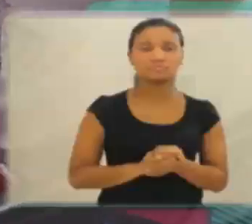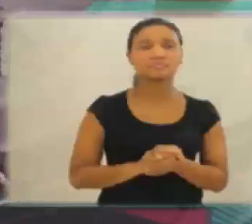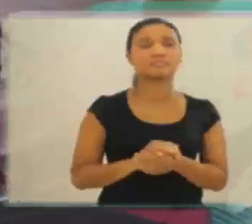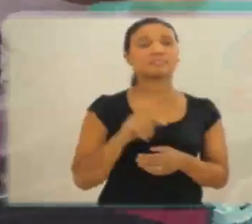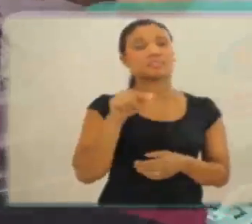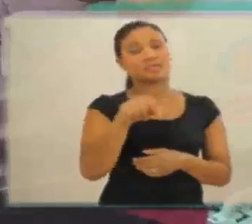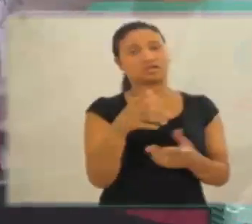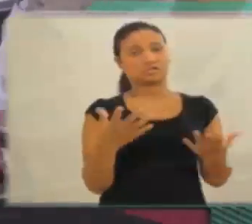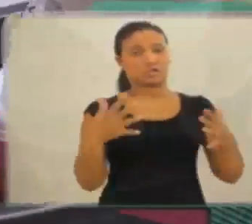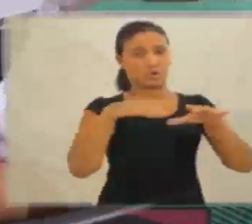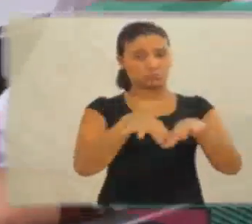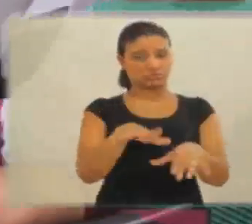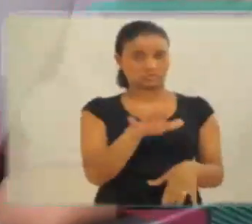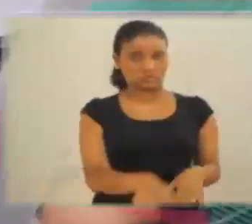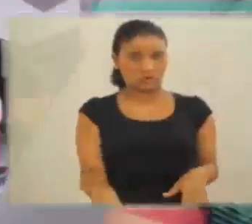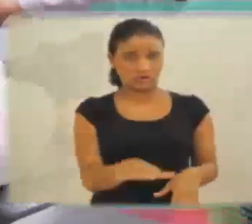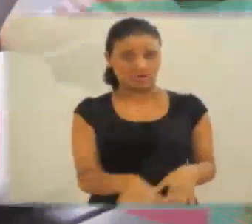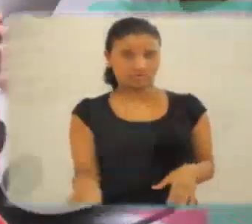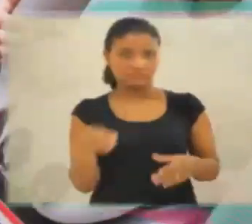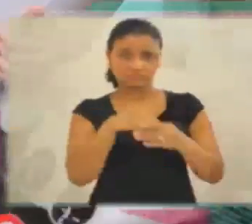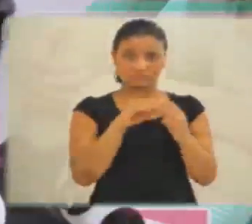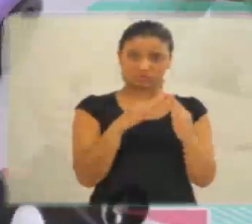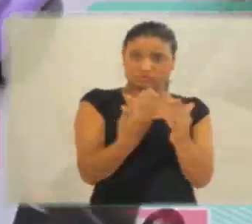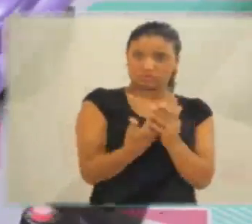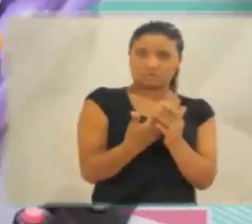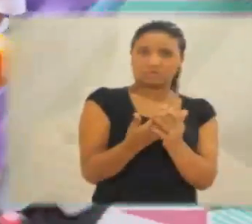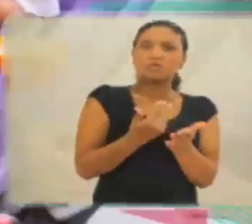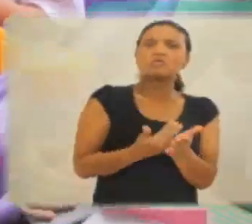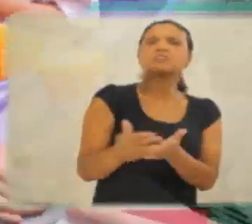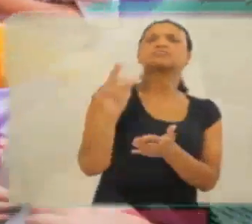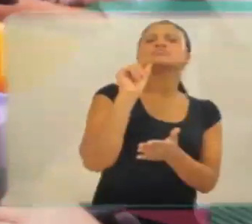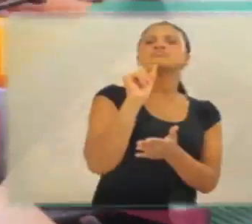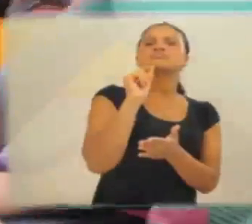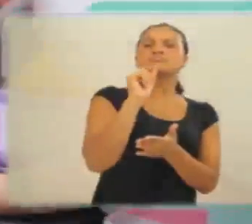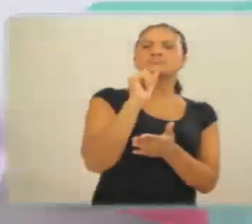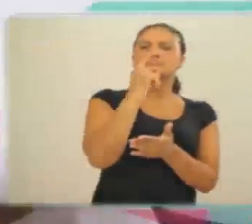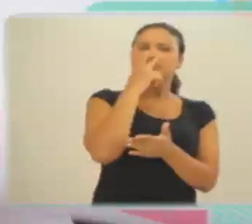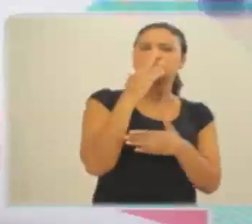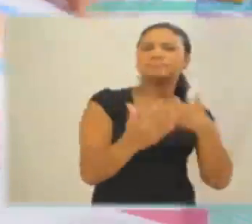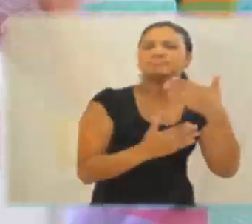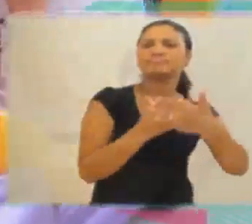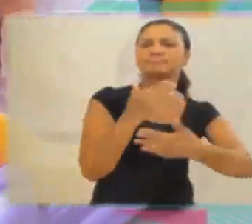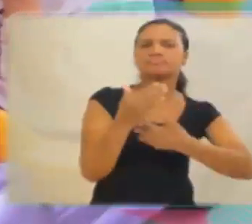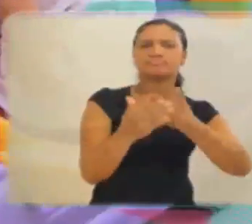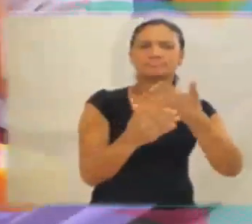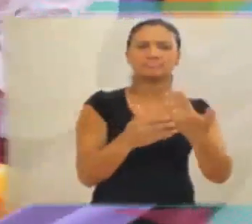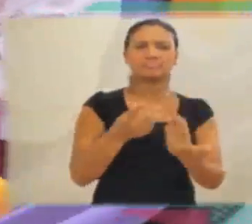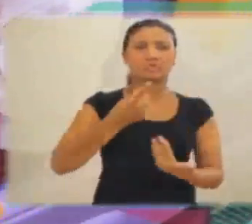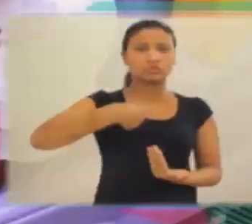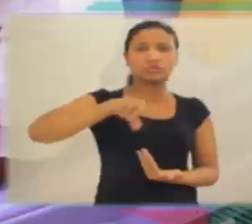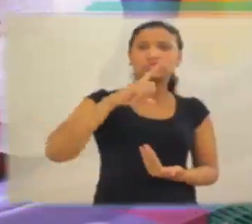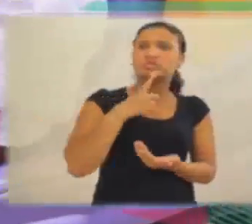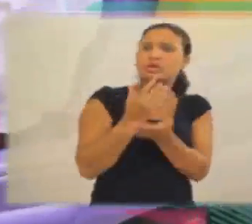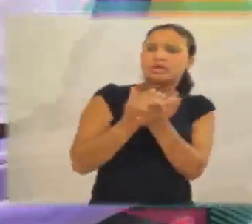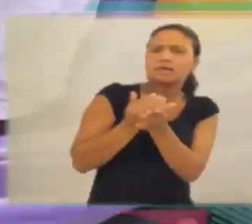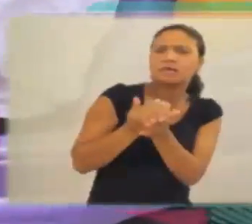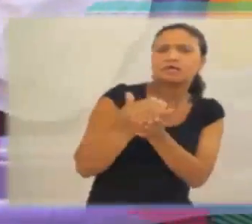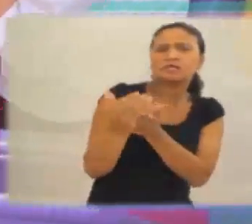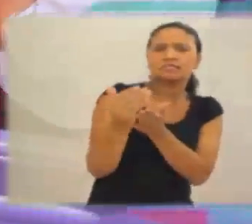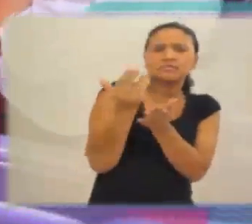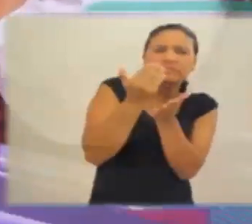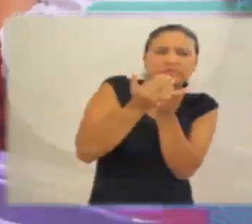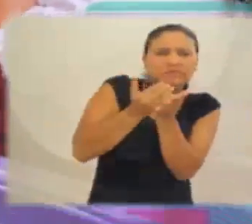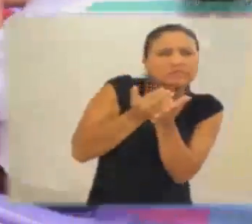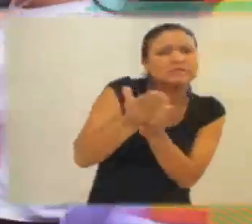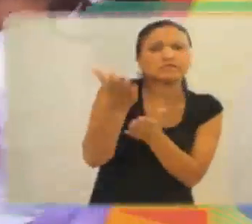A inclusão das crianças aqui na escola começou de forma muito gradual. Nós tínhamos no início, bem no início da escola, uma criança com